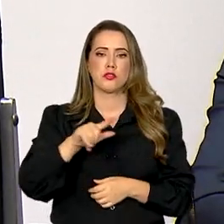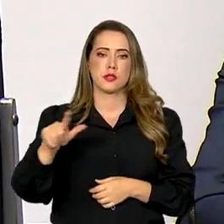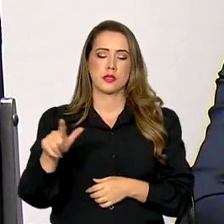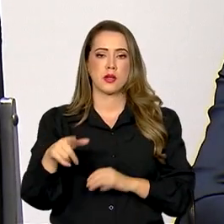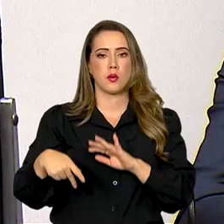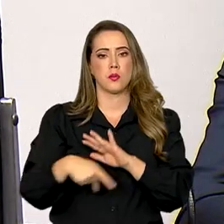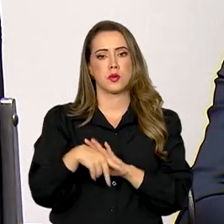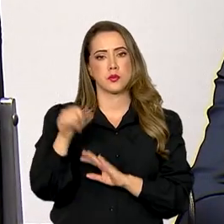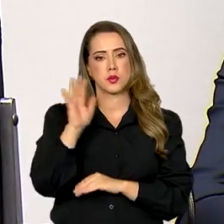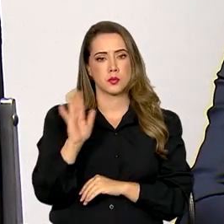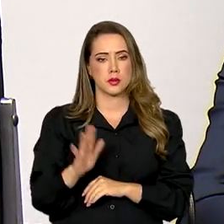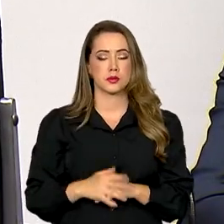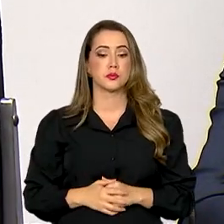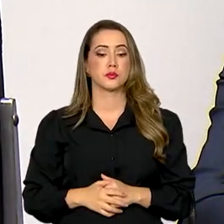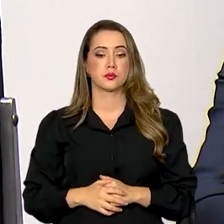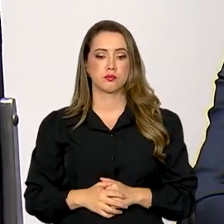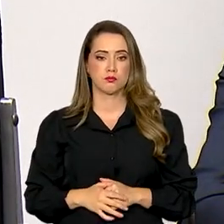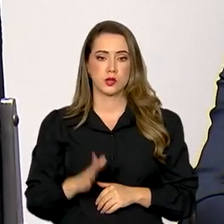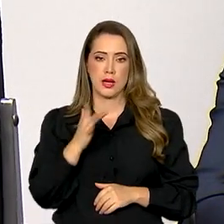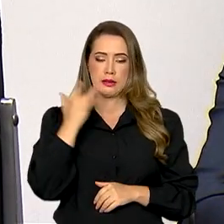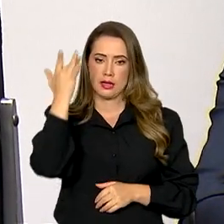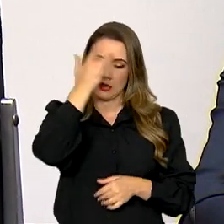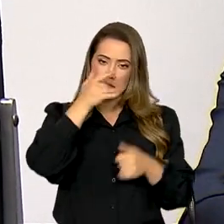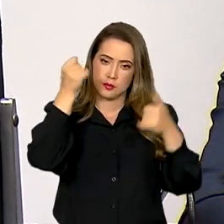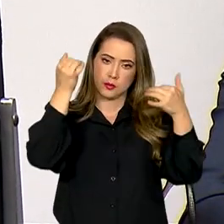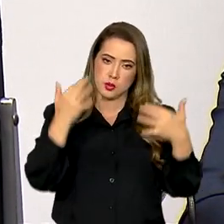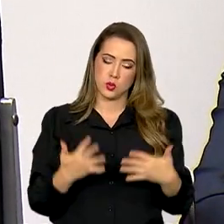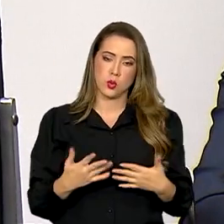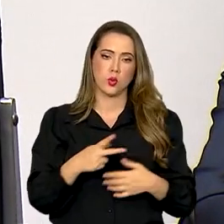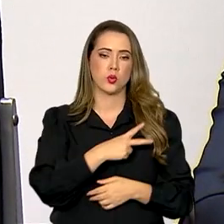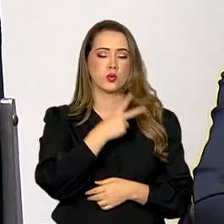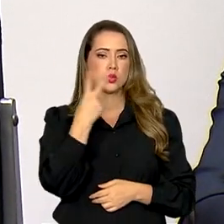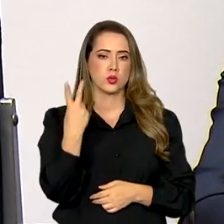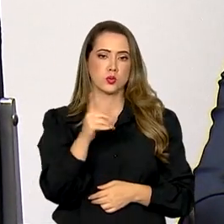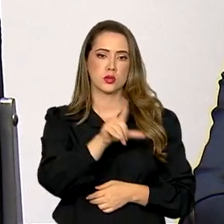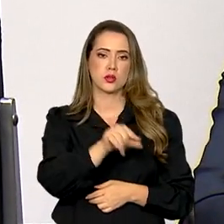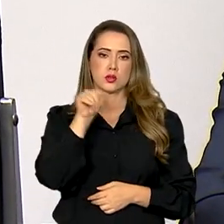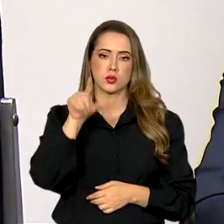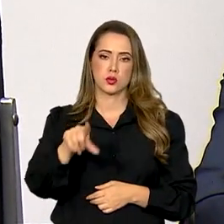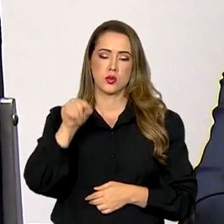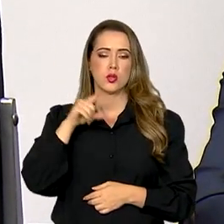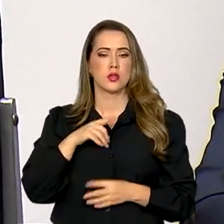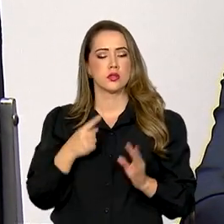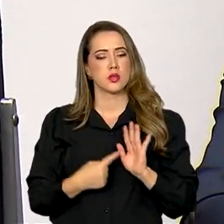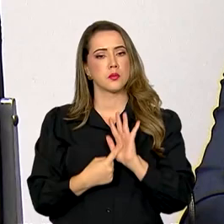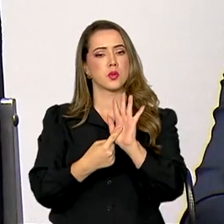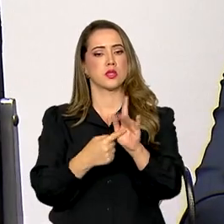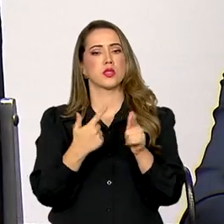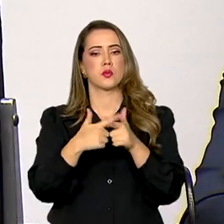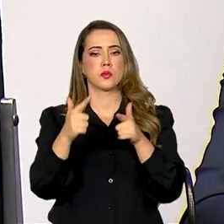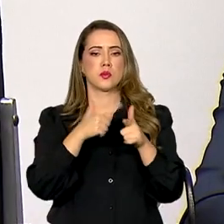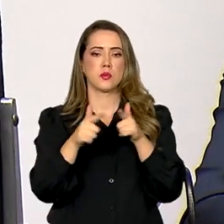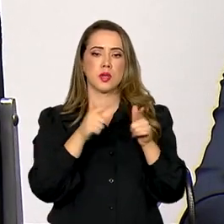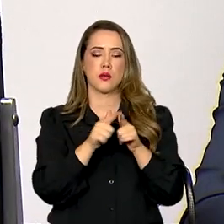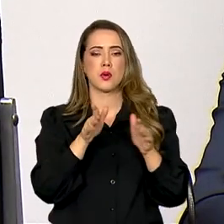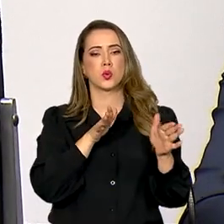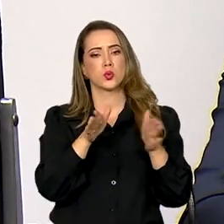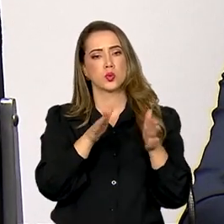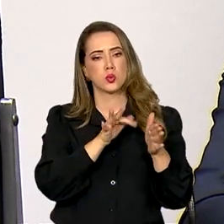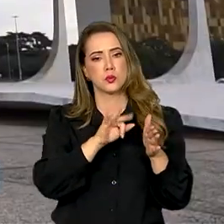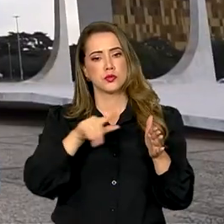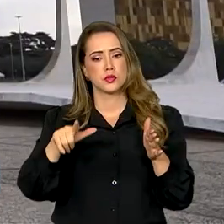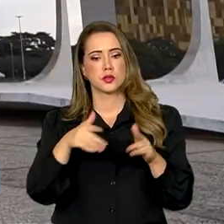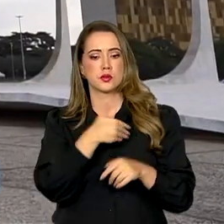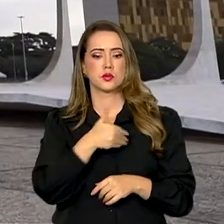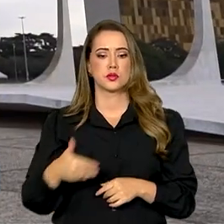Estado brasileiro. Fernando Haddad comentou que duas decisões têm trazido a erosão da base fiscal do